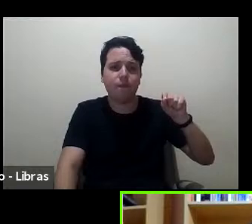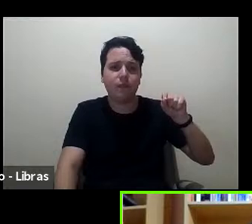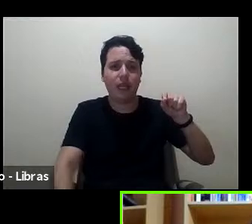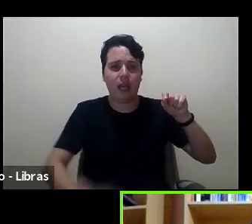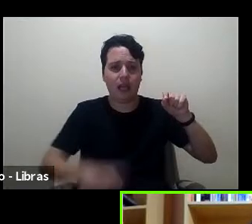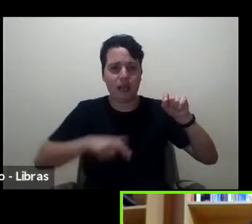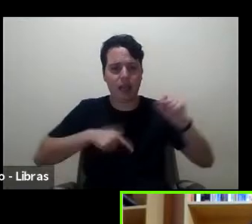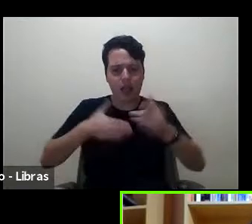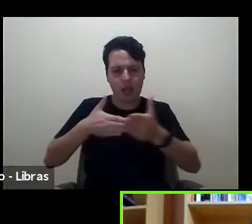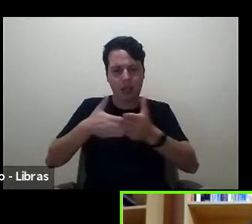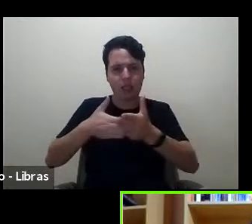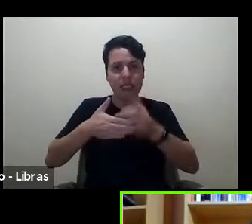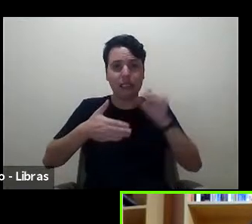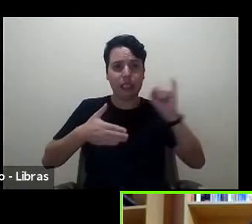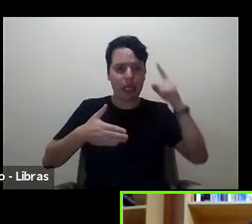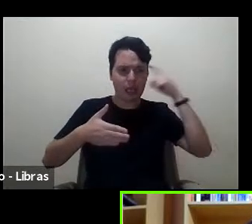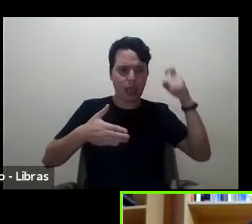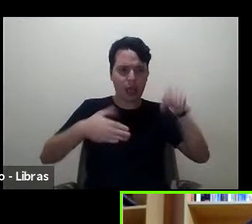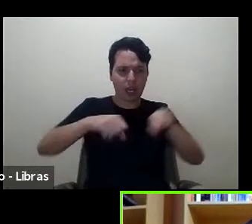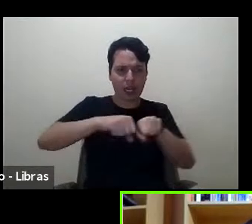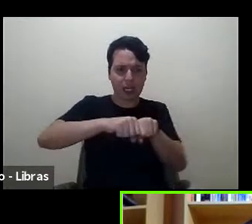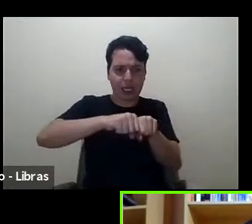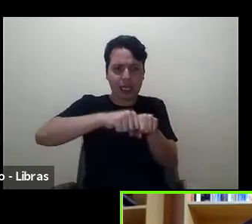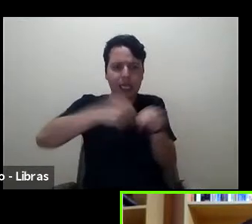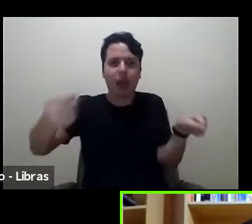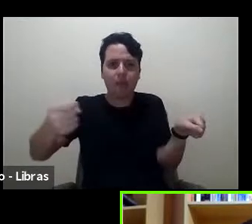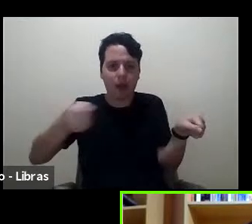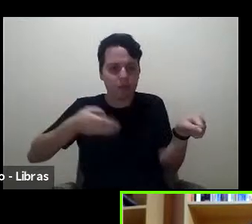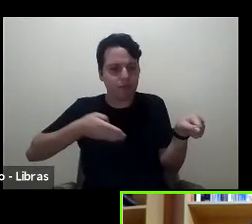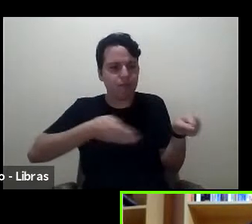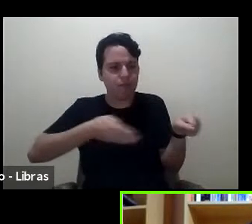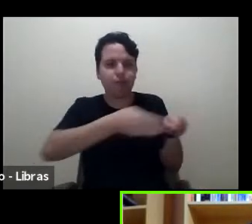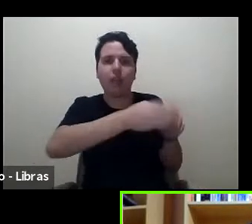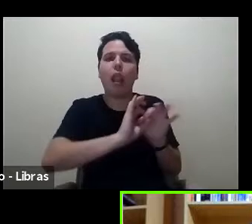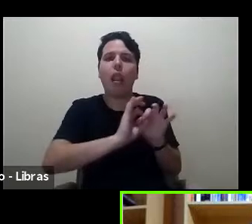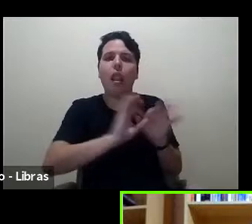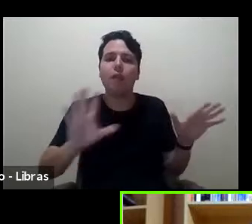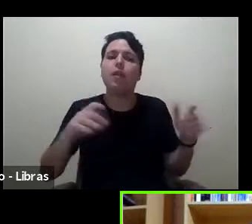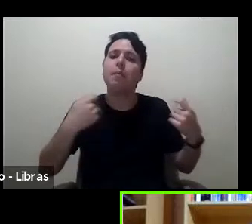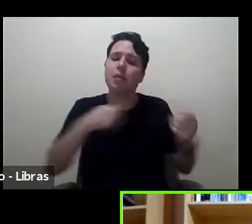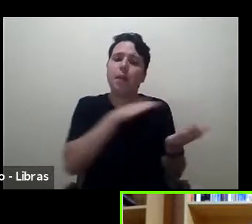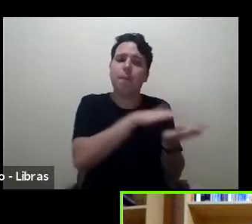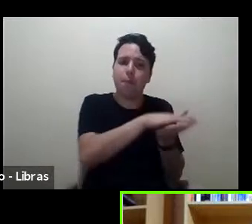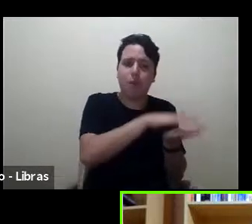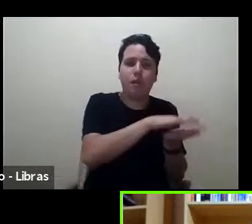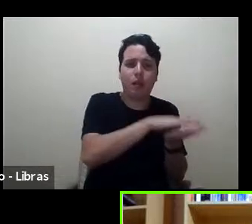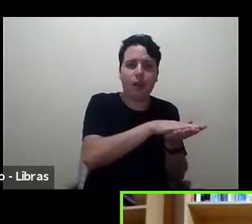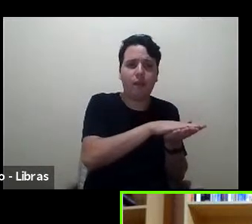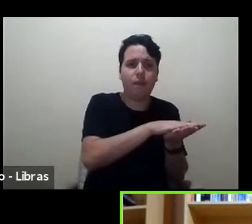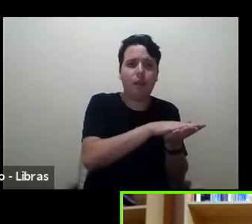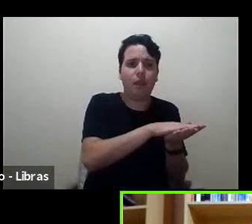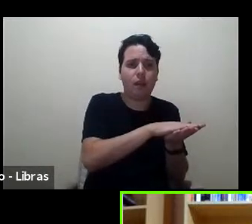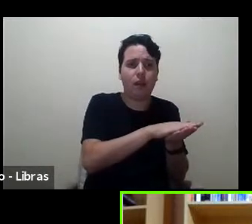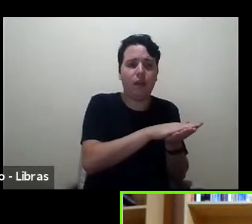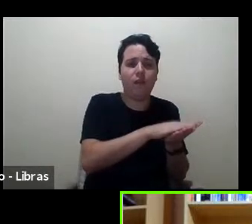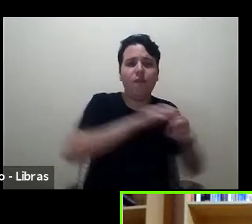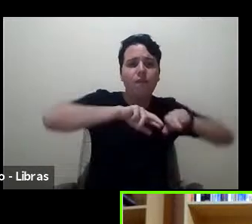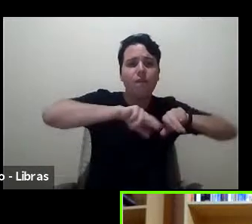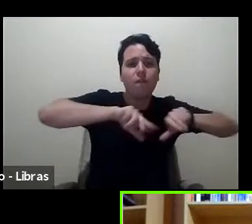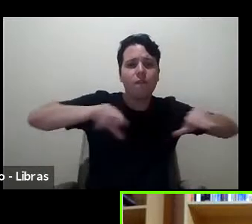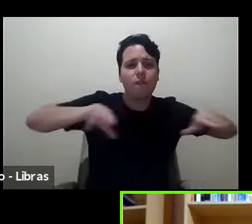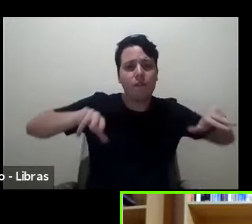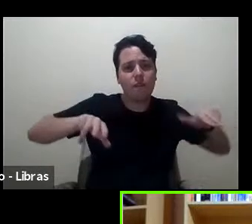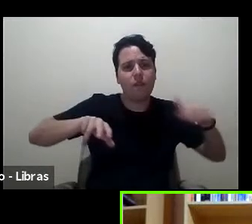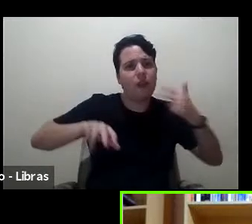gente precisa comunicar em outros idiomas especialmente precisa comunicar em língua inglesa porque em língua inglesa a gente encontra